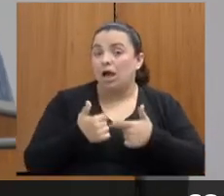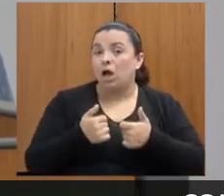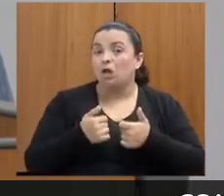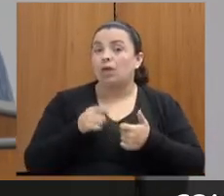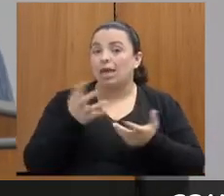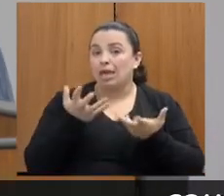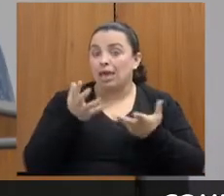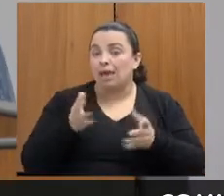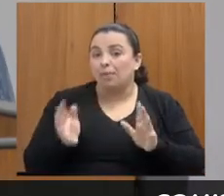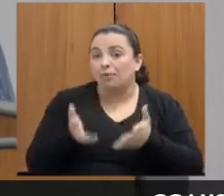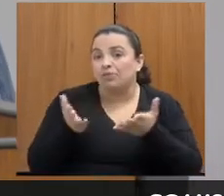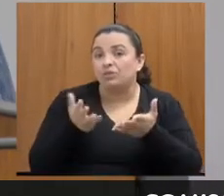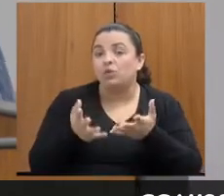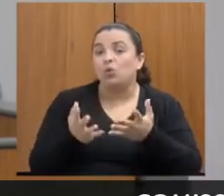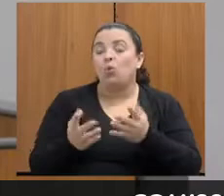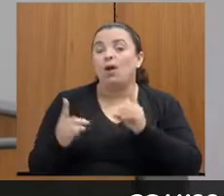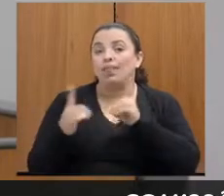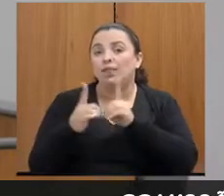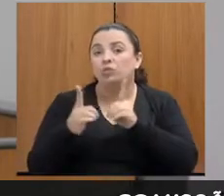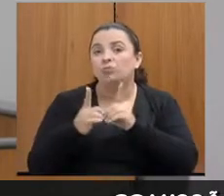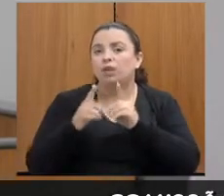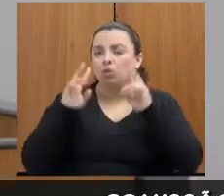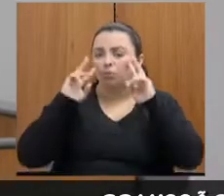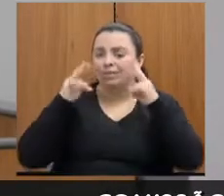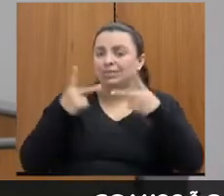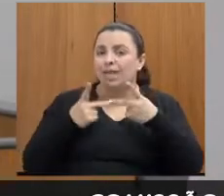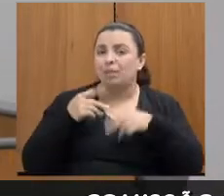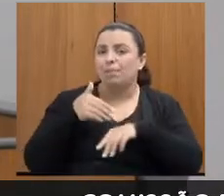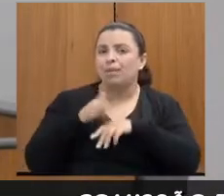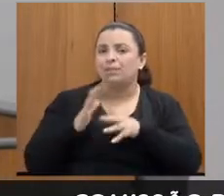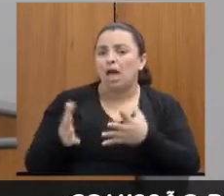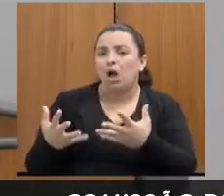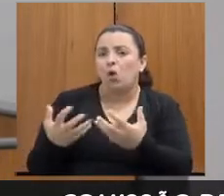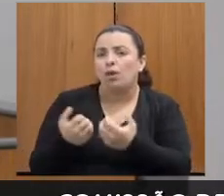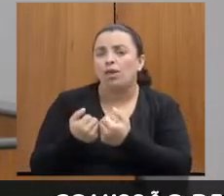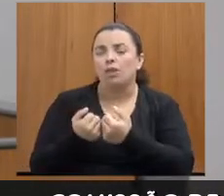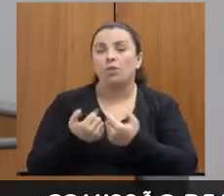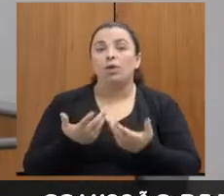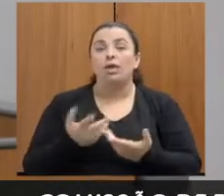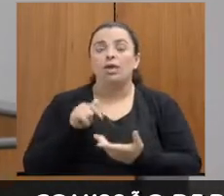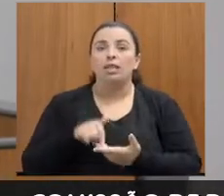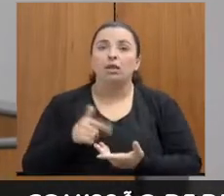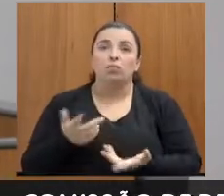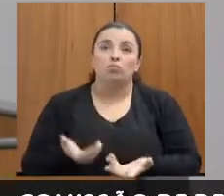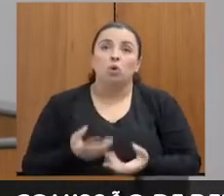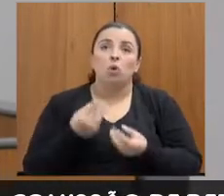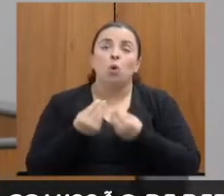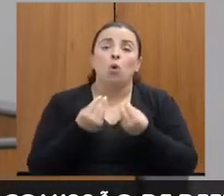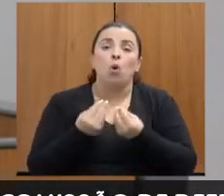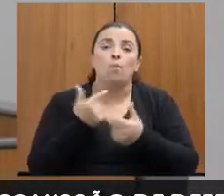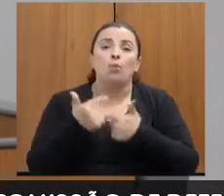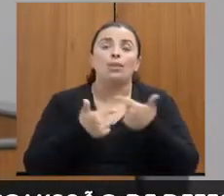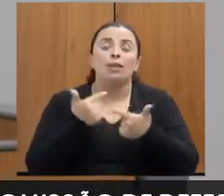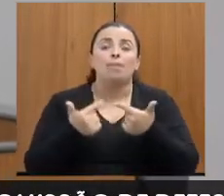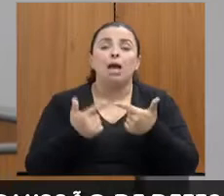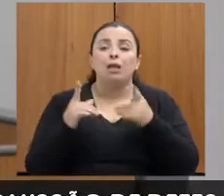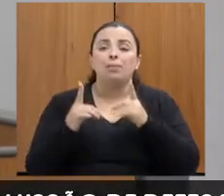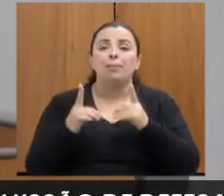acolhedor. Então, eu desconheço a existência de algum trabalho para a escuta desses